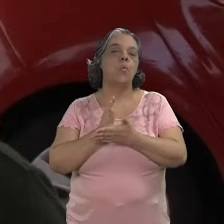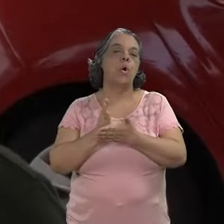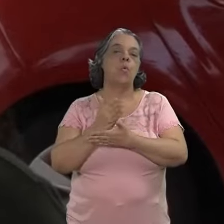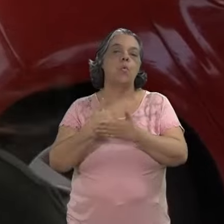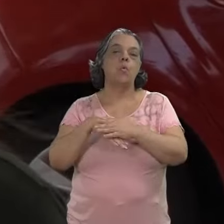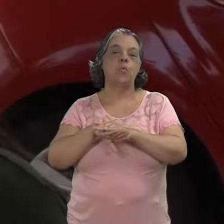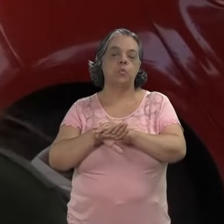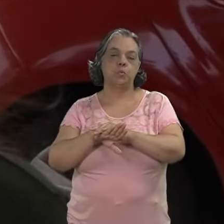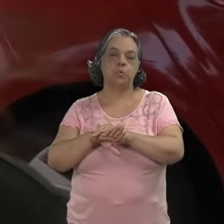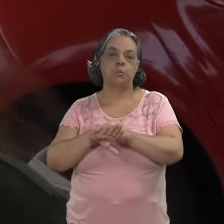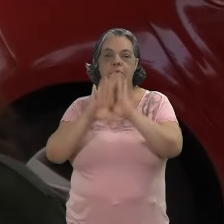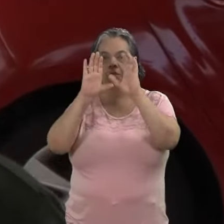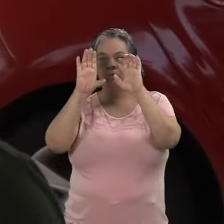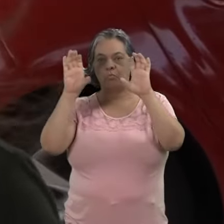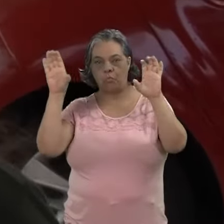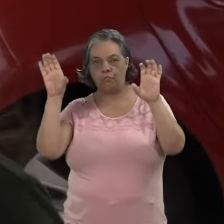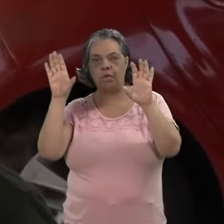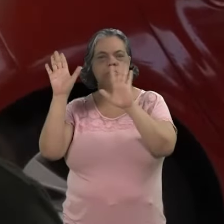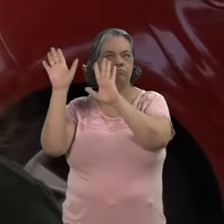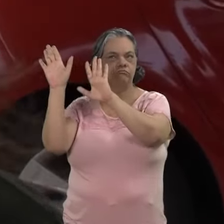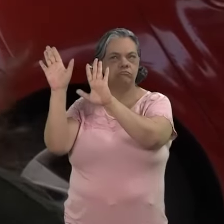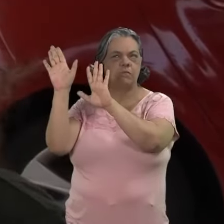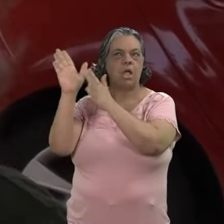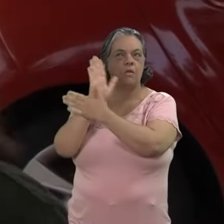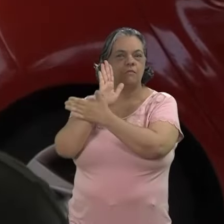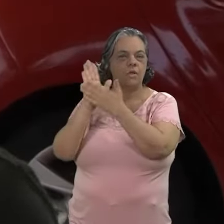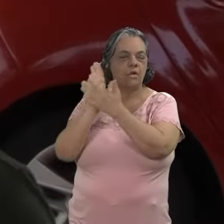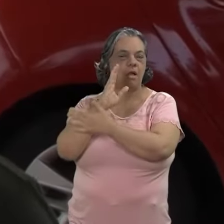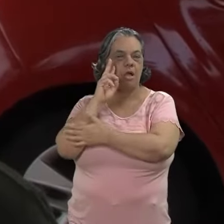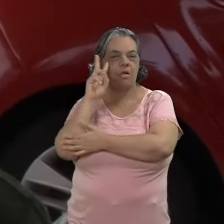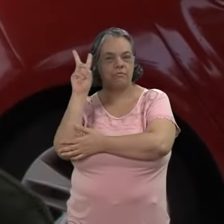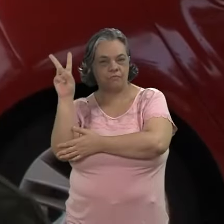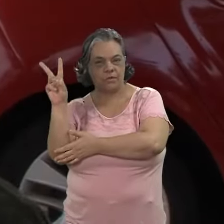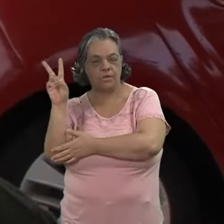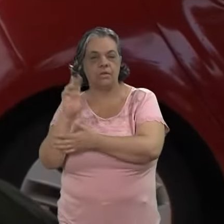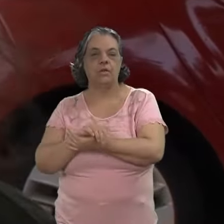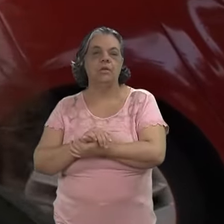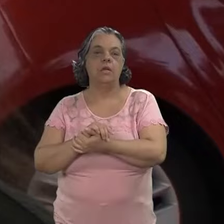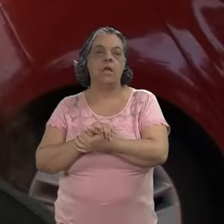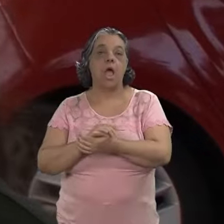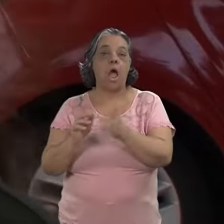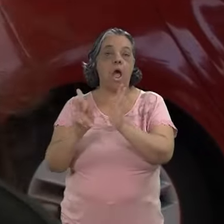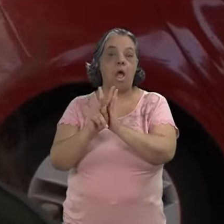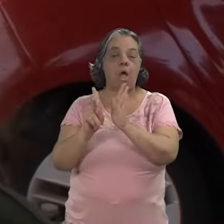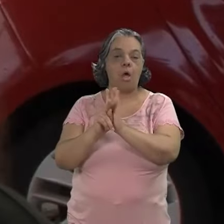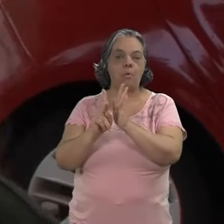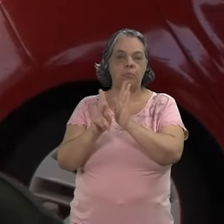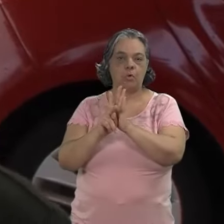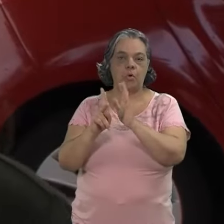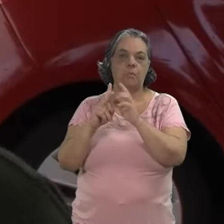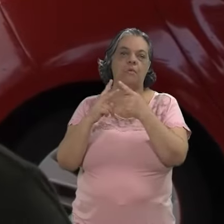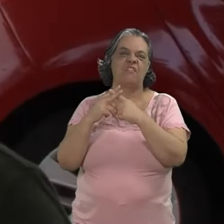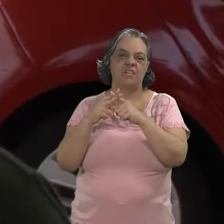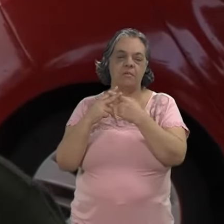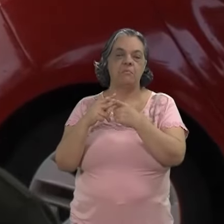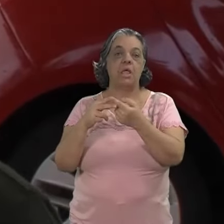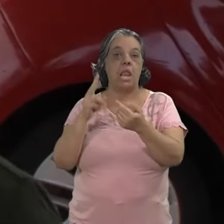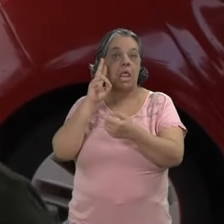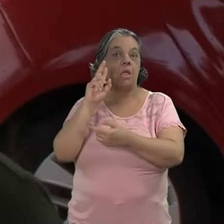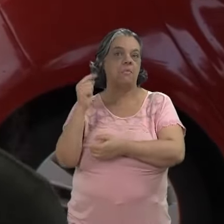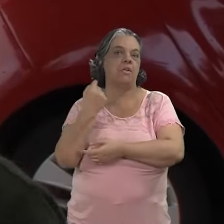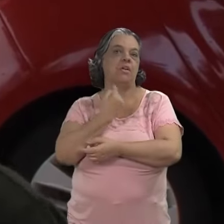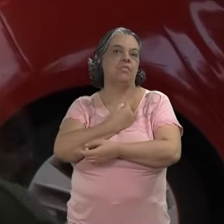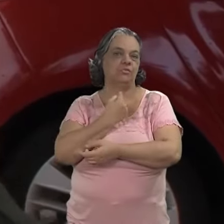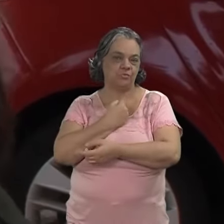Alguns, a gente costuma guardar na nuvem, fica lá mesmo, e aí, vez ou outra, a é surpreendido, porque a própria ferramenta